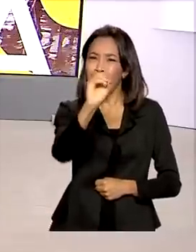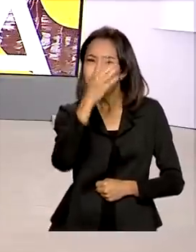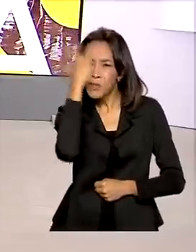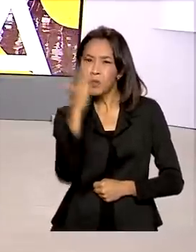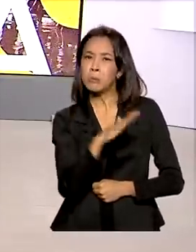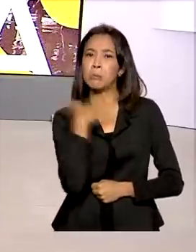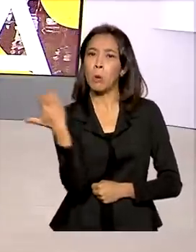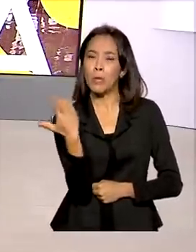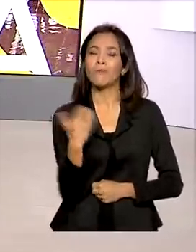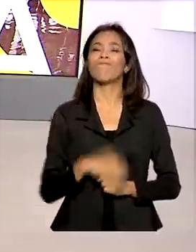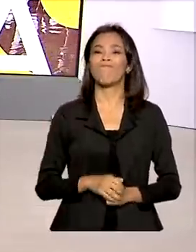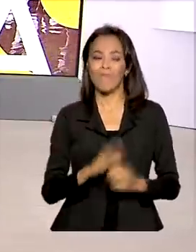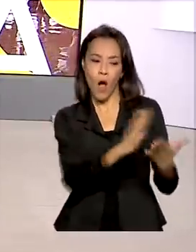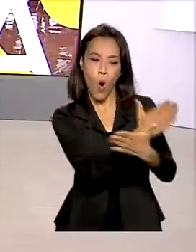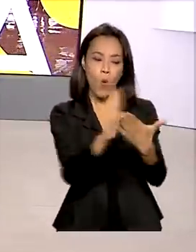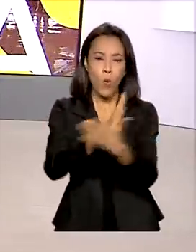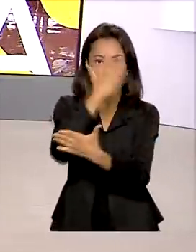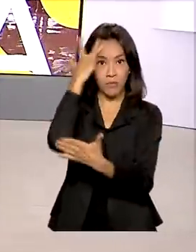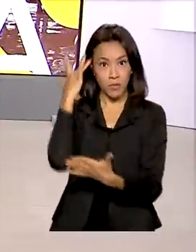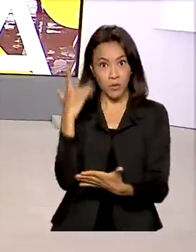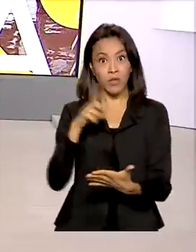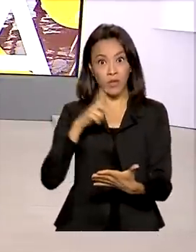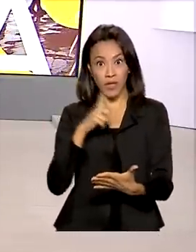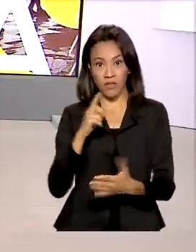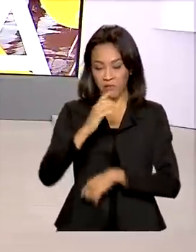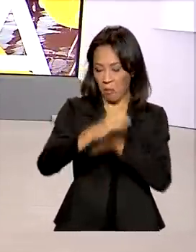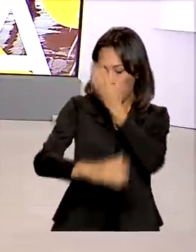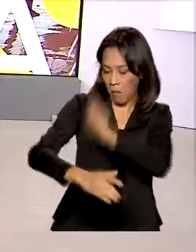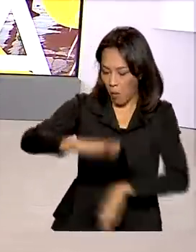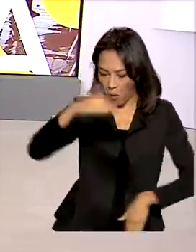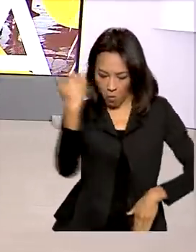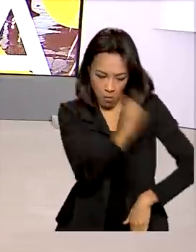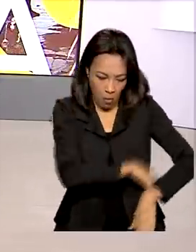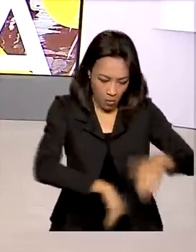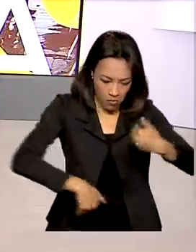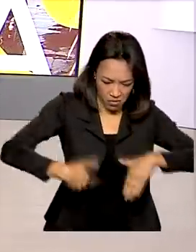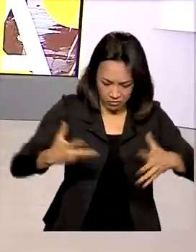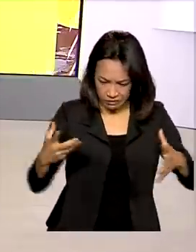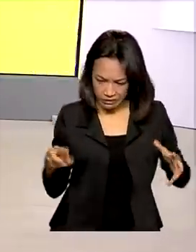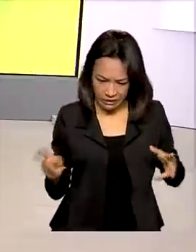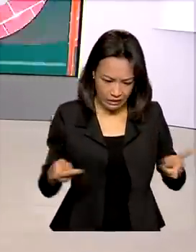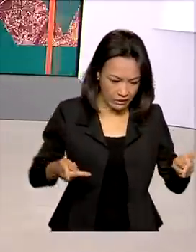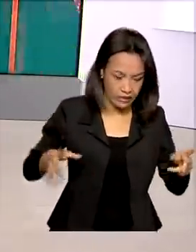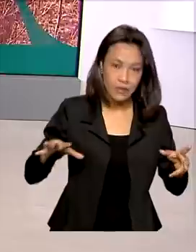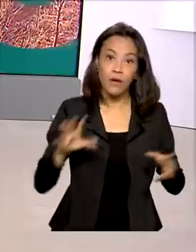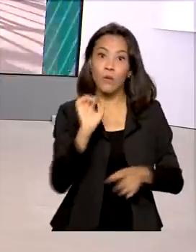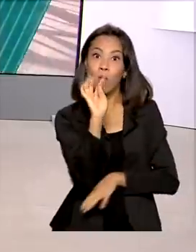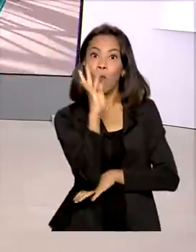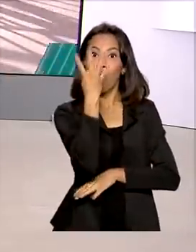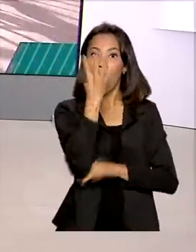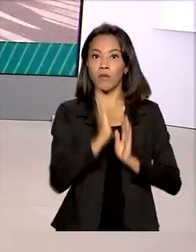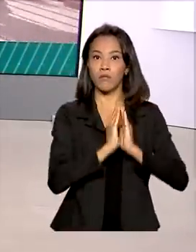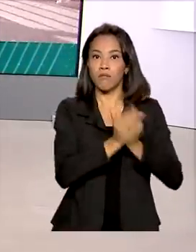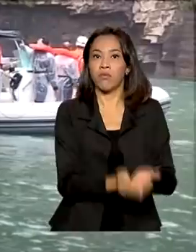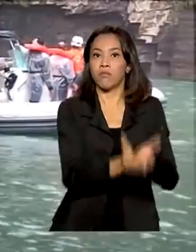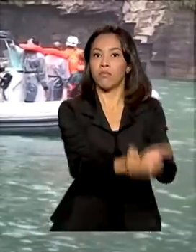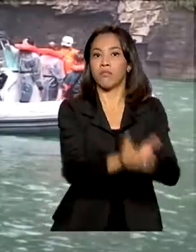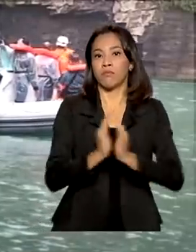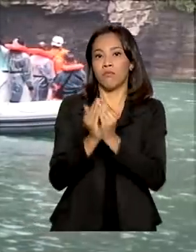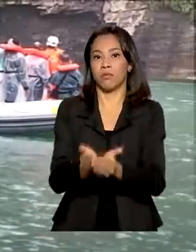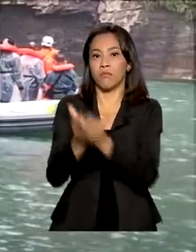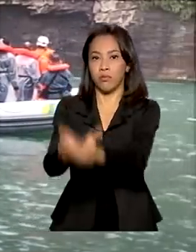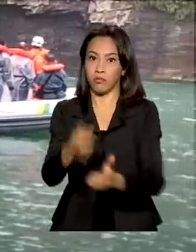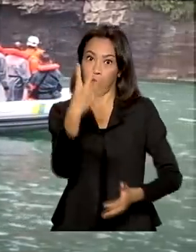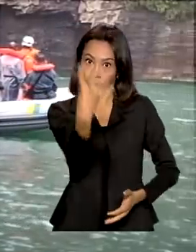algumas das vítimas tiveram somente pedaços de corpos encontrados. Quatro embarcações foram atingidas. A Marinha